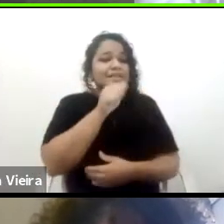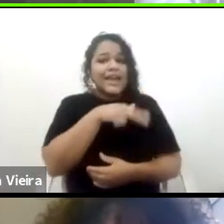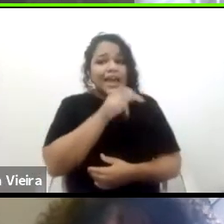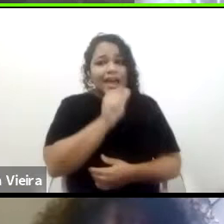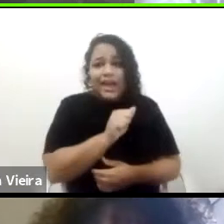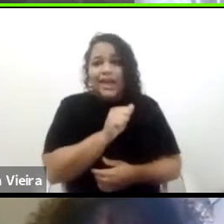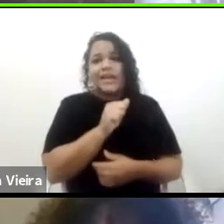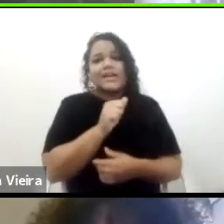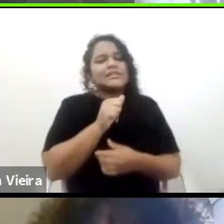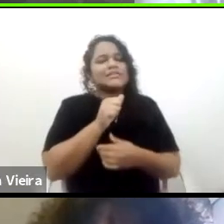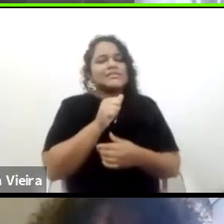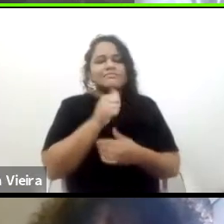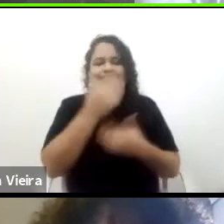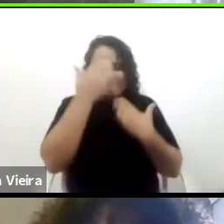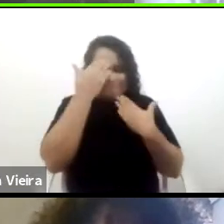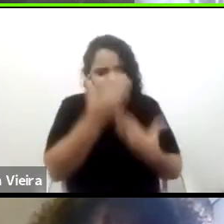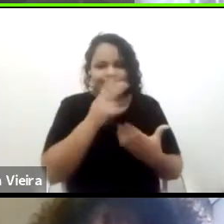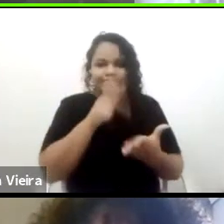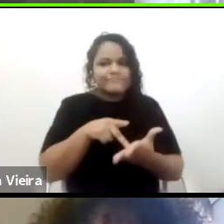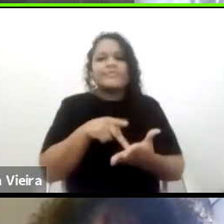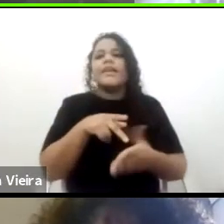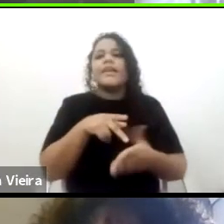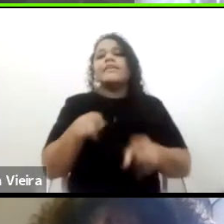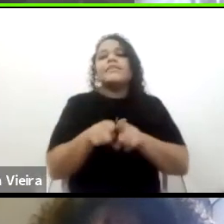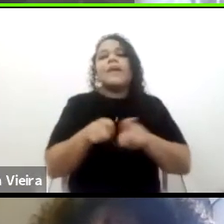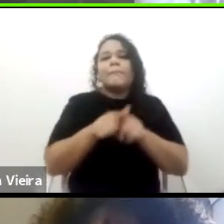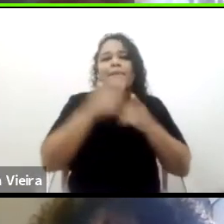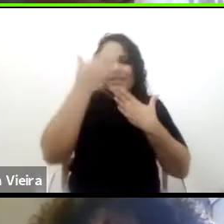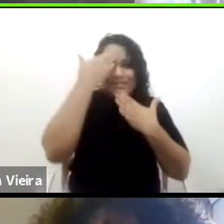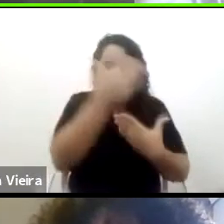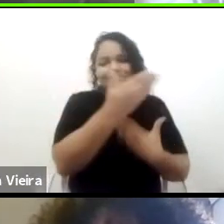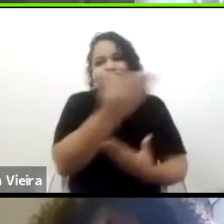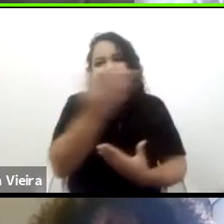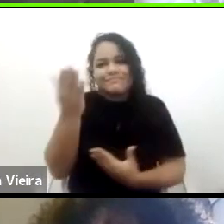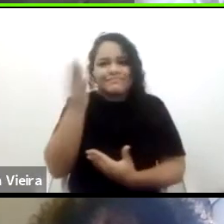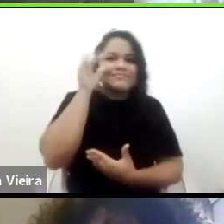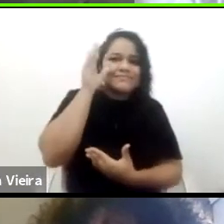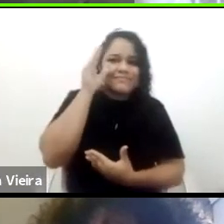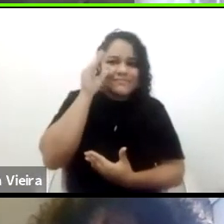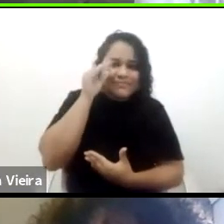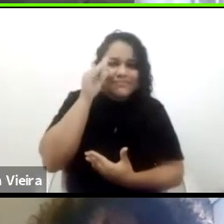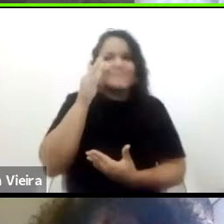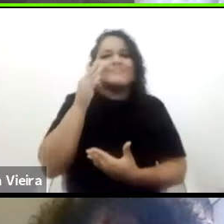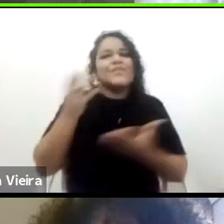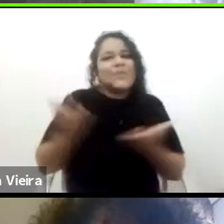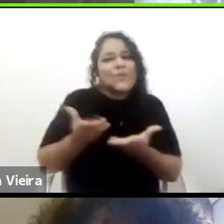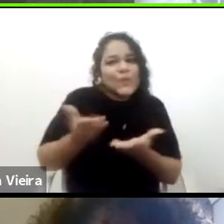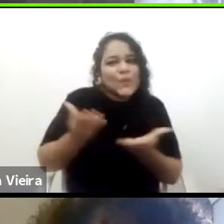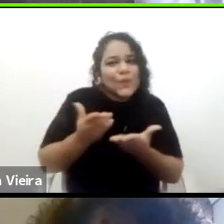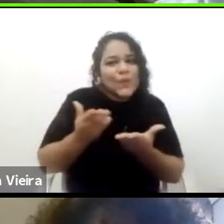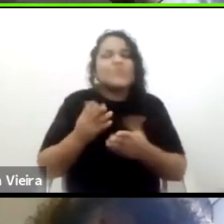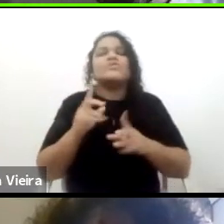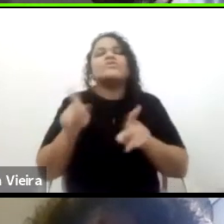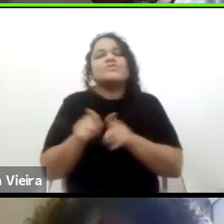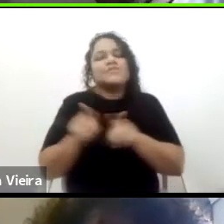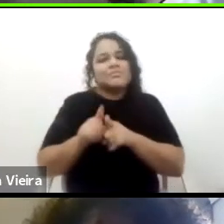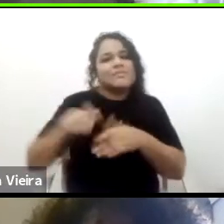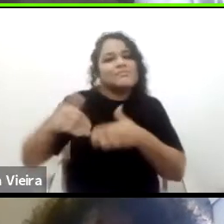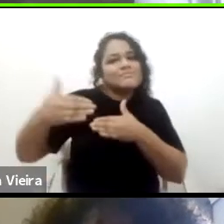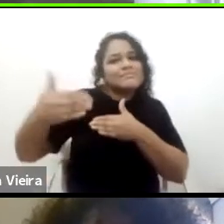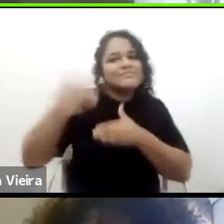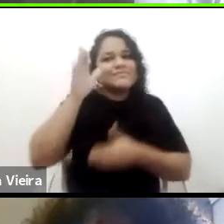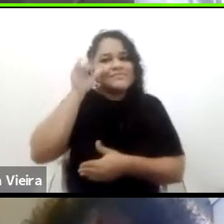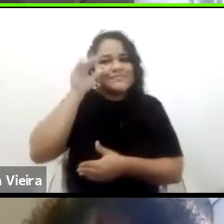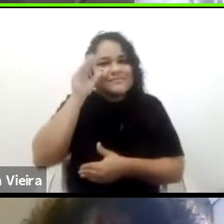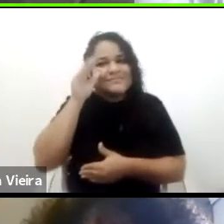agradecer também aqueles que nos acompanham, nos acompanharam e que vão acompanhar e debater. E eu queria, Ana, te